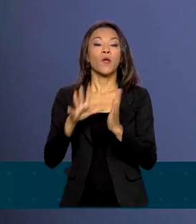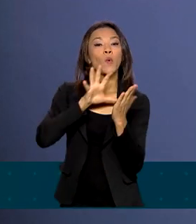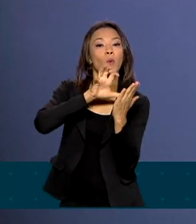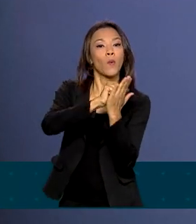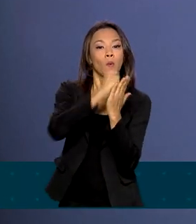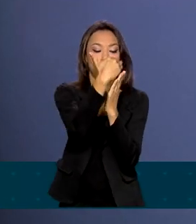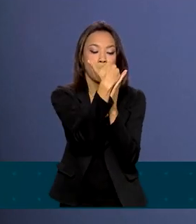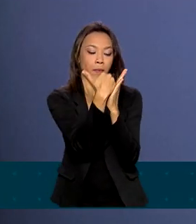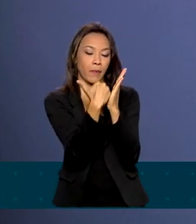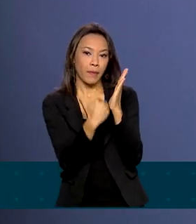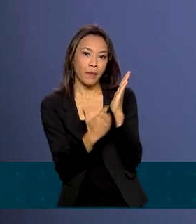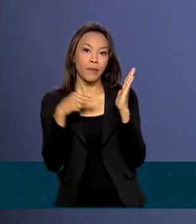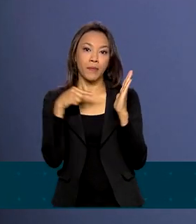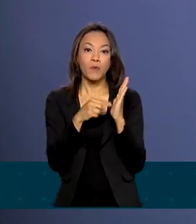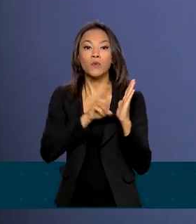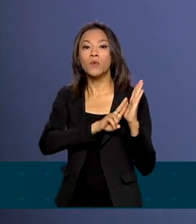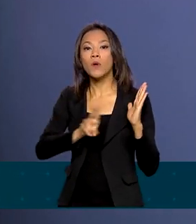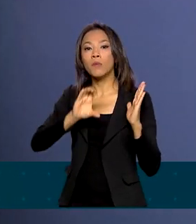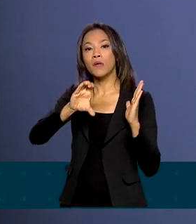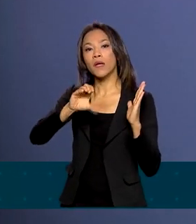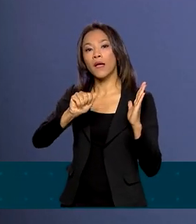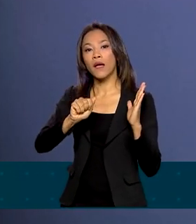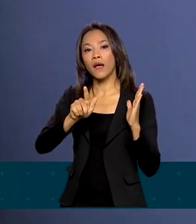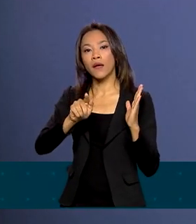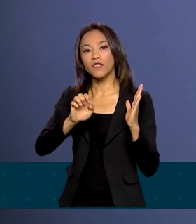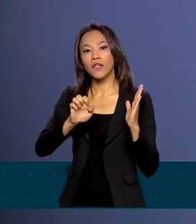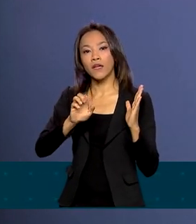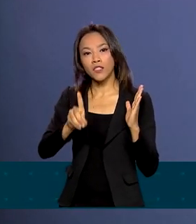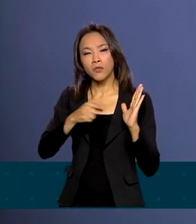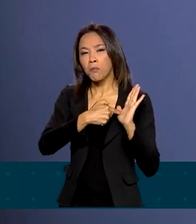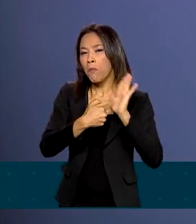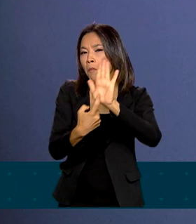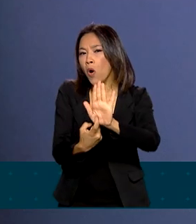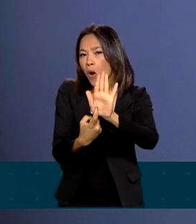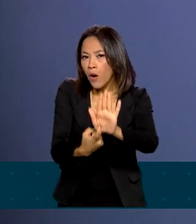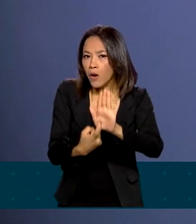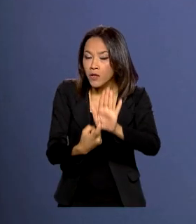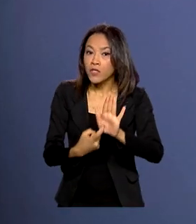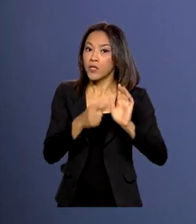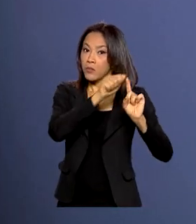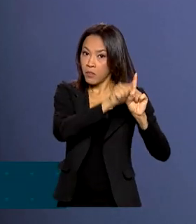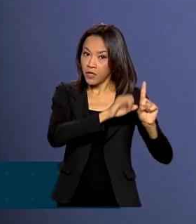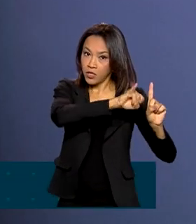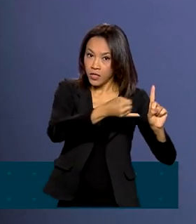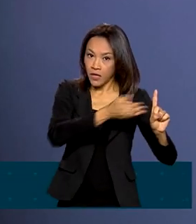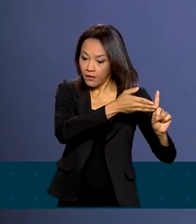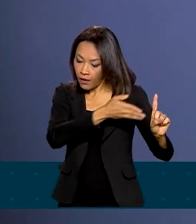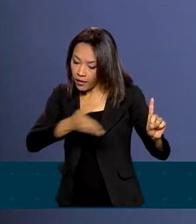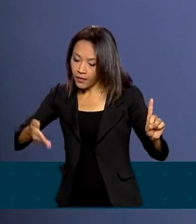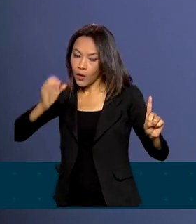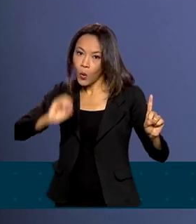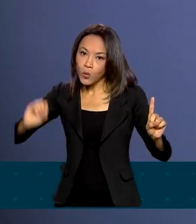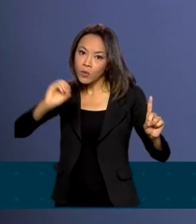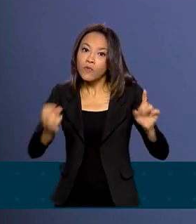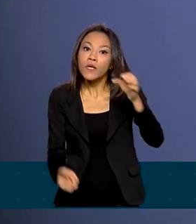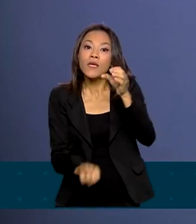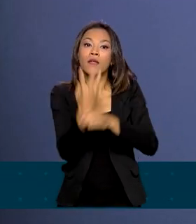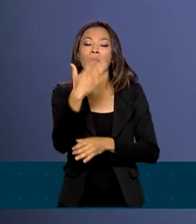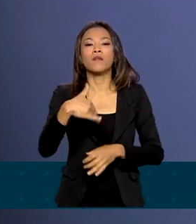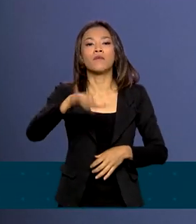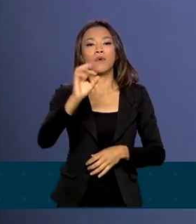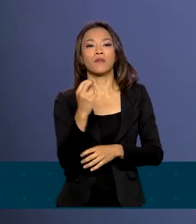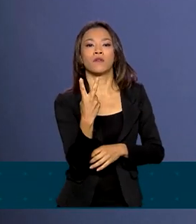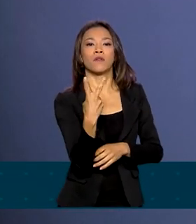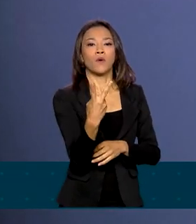Geral de Empregados e Desempregados, o CAGED, mostram que de janeiro a outubro deste ano, foram criados mais de 2